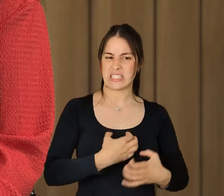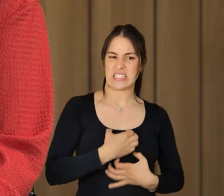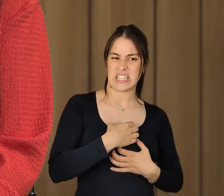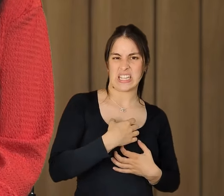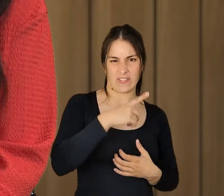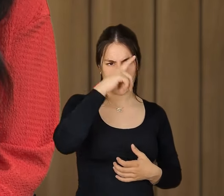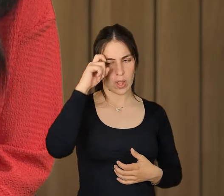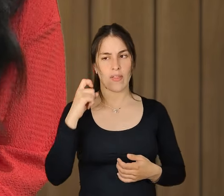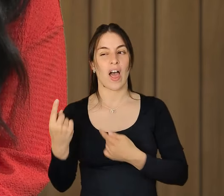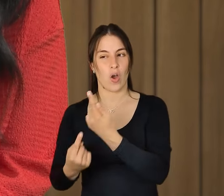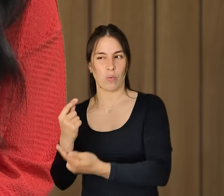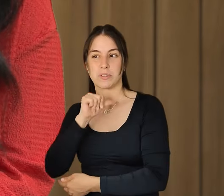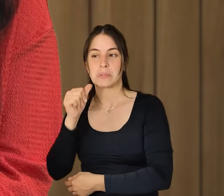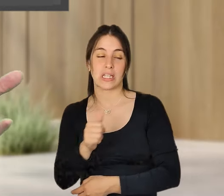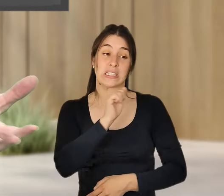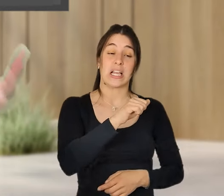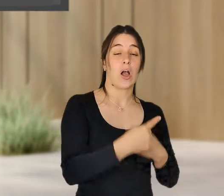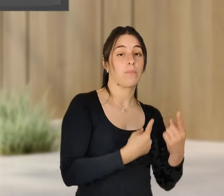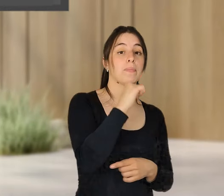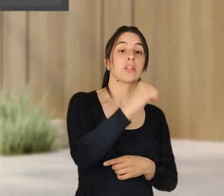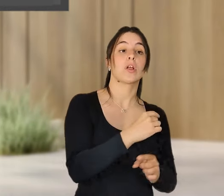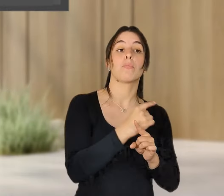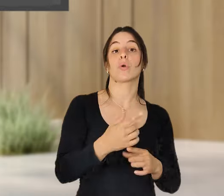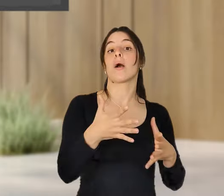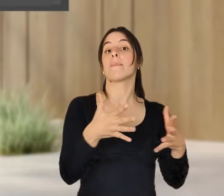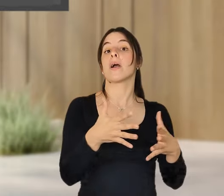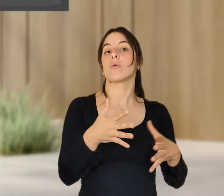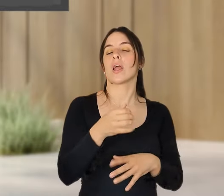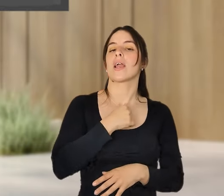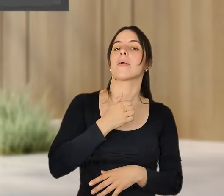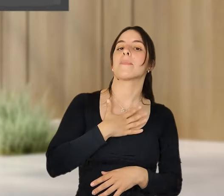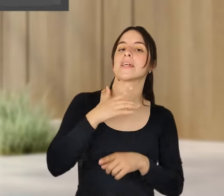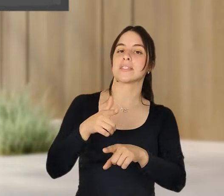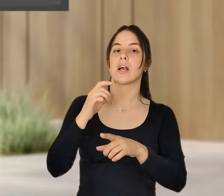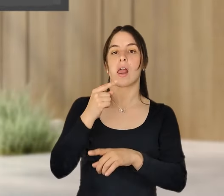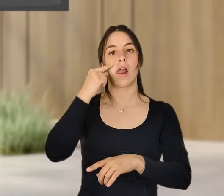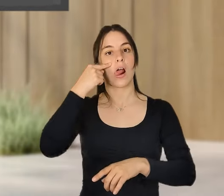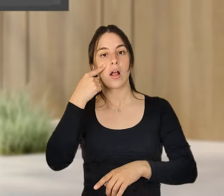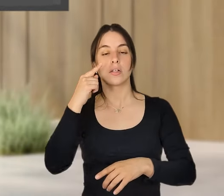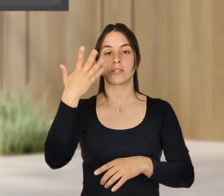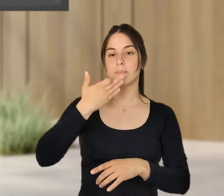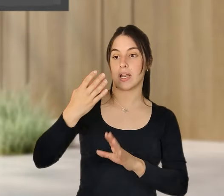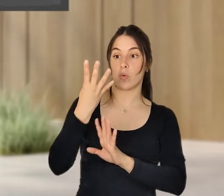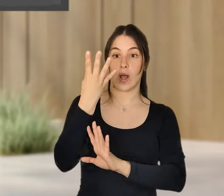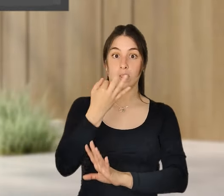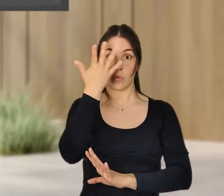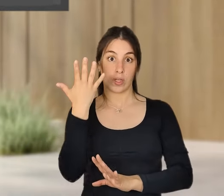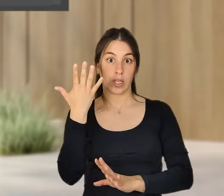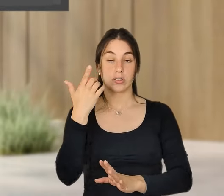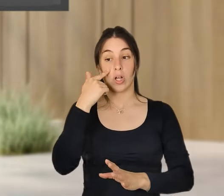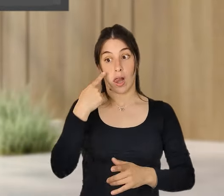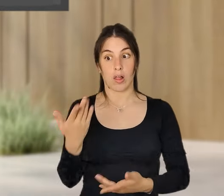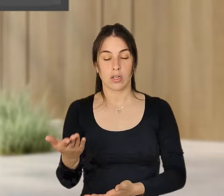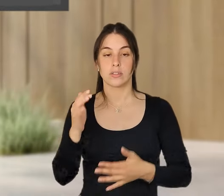talvez. Sim. Algumas empresas que experimentaram a semana, quatro dias antes do projeto de piloto, que nos ajudaram muito em todo o processo,